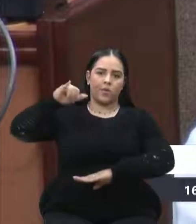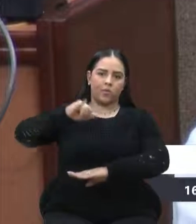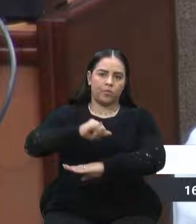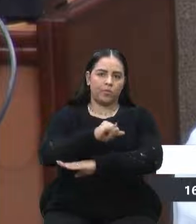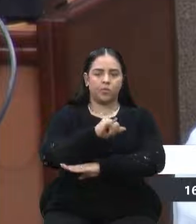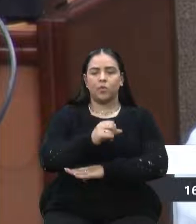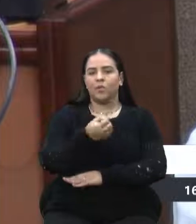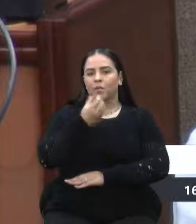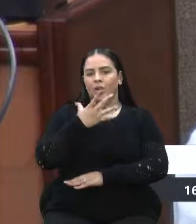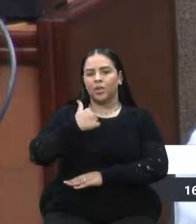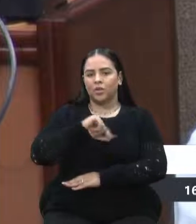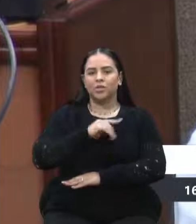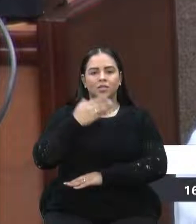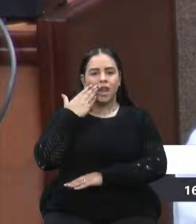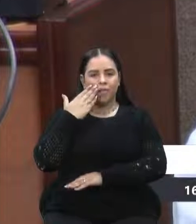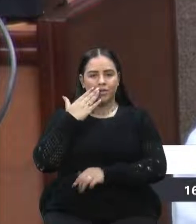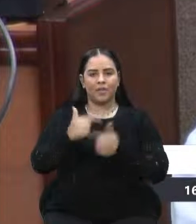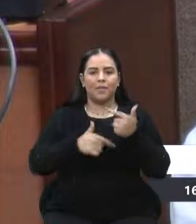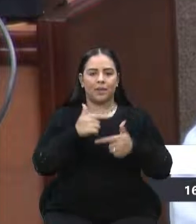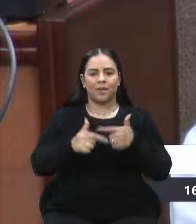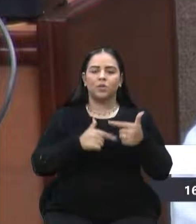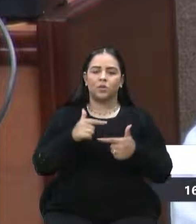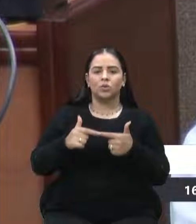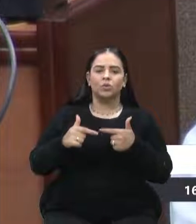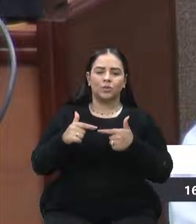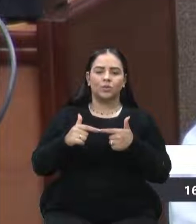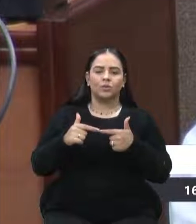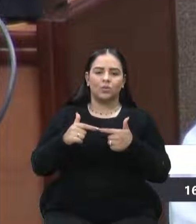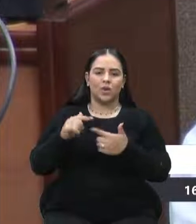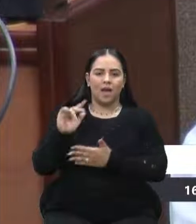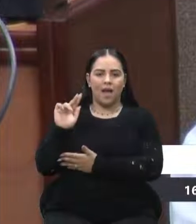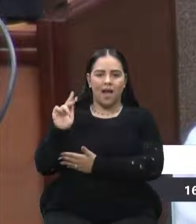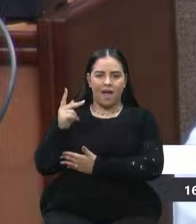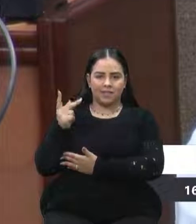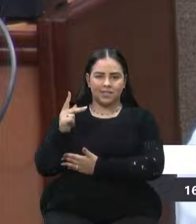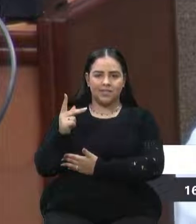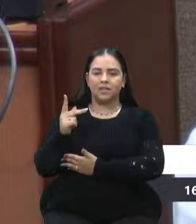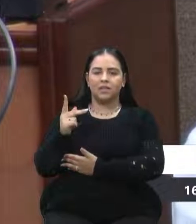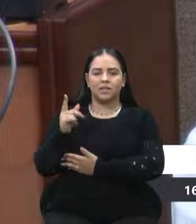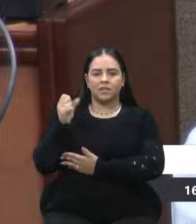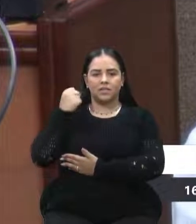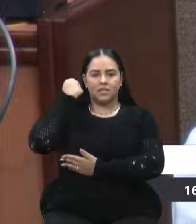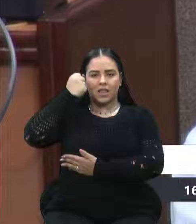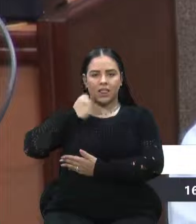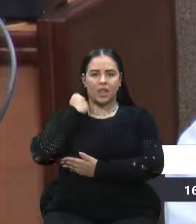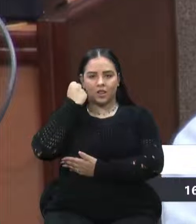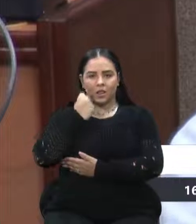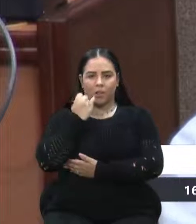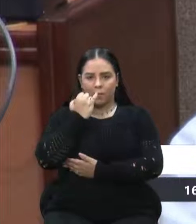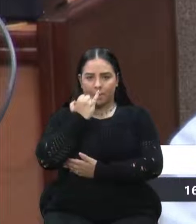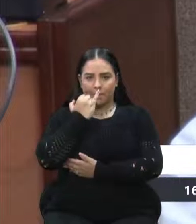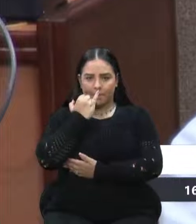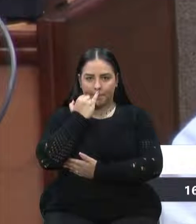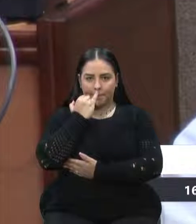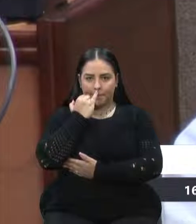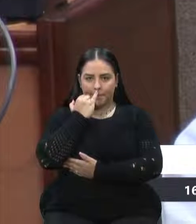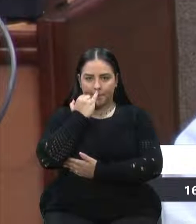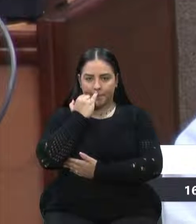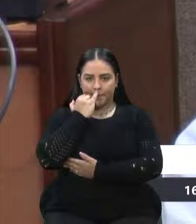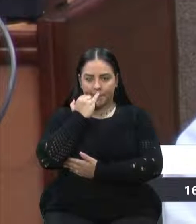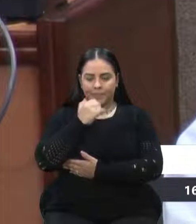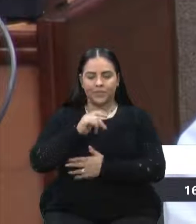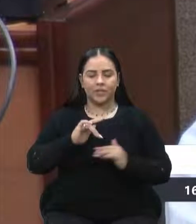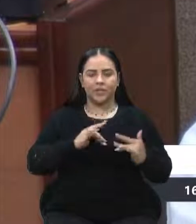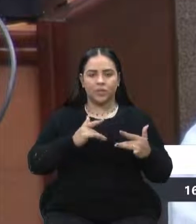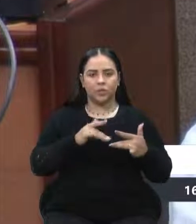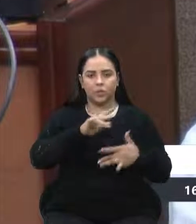senador Raiz, quanto a esse assunto, da dedicação do município, quanto a isso. E nós temos tudo para